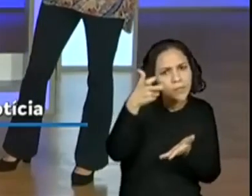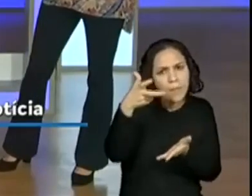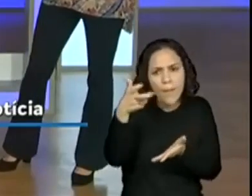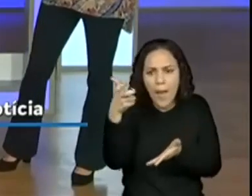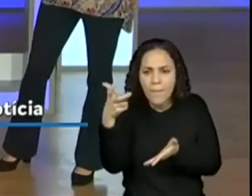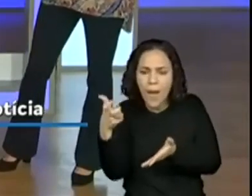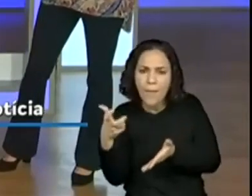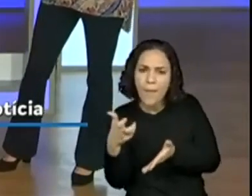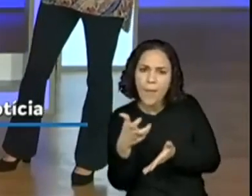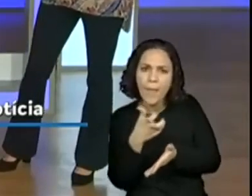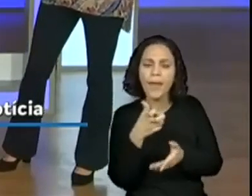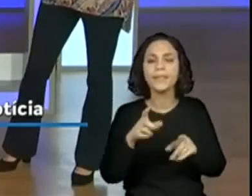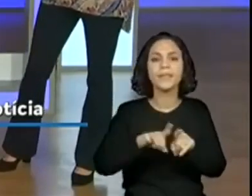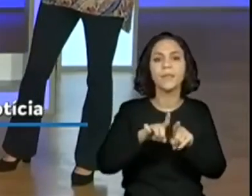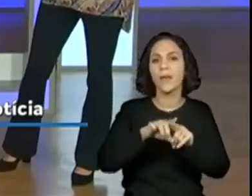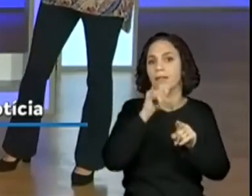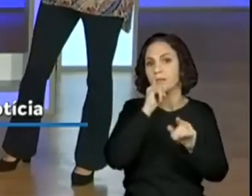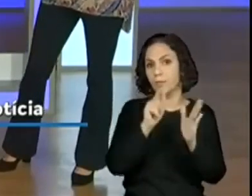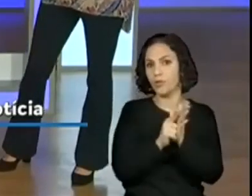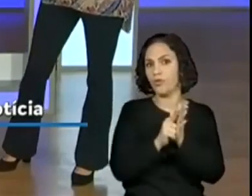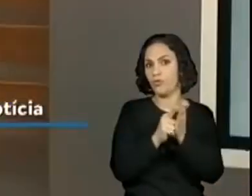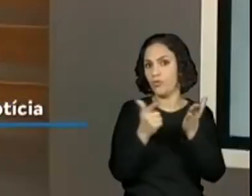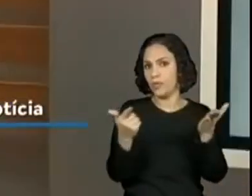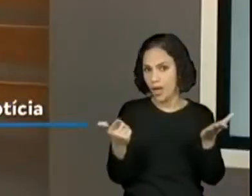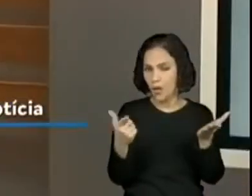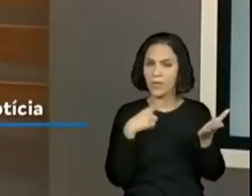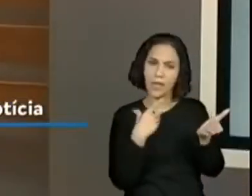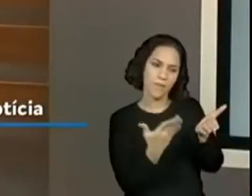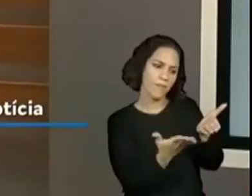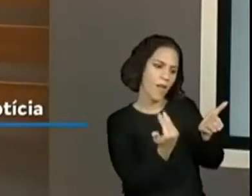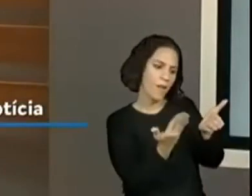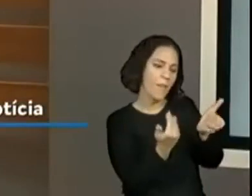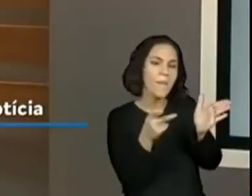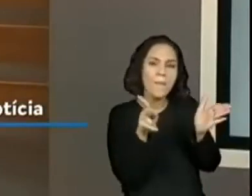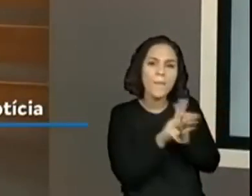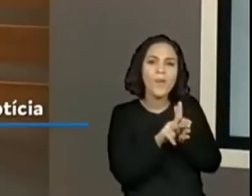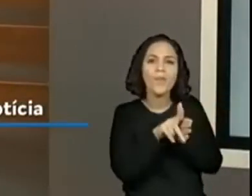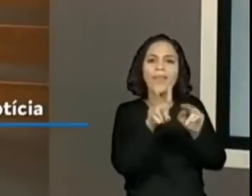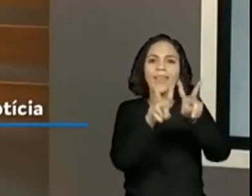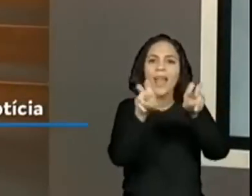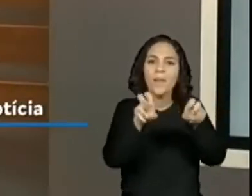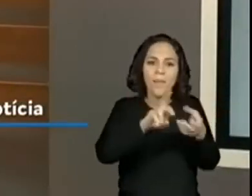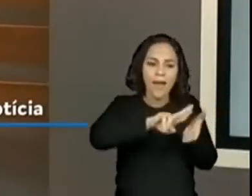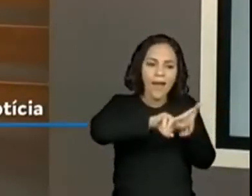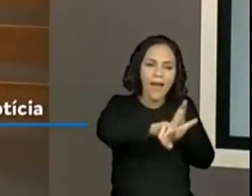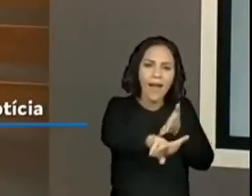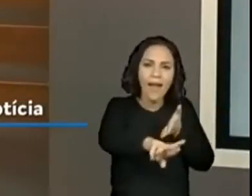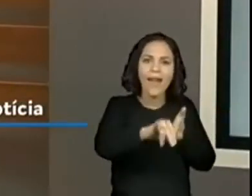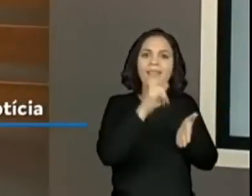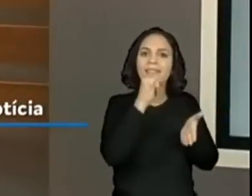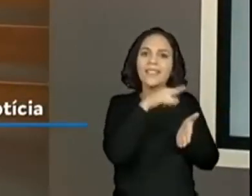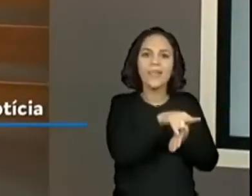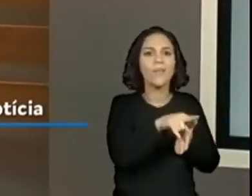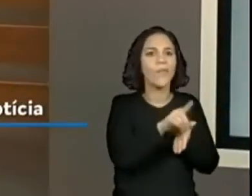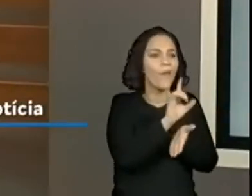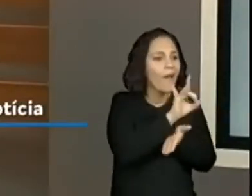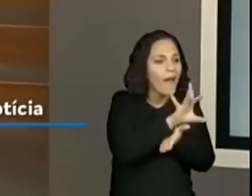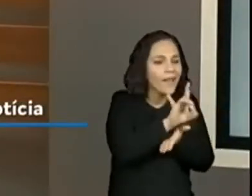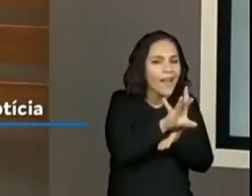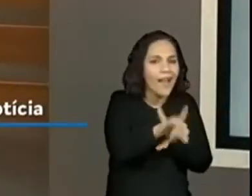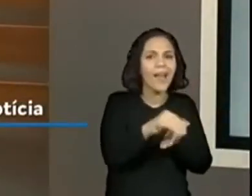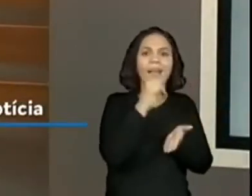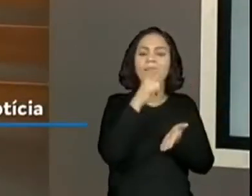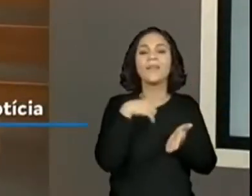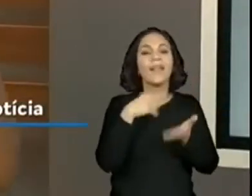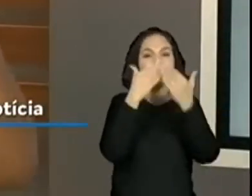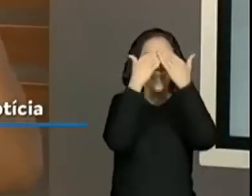igual a gente falou dos jornais, que tem os cadernos, que os cadernos informam temas diferenciados, desde